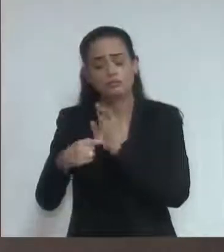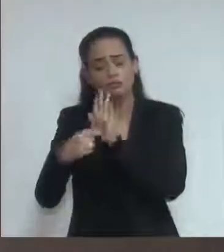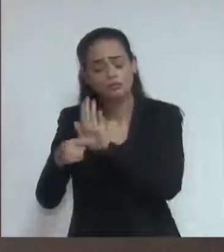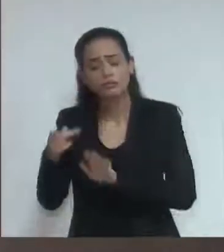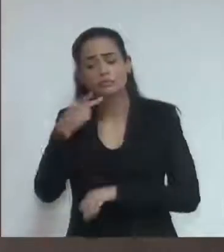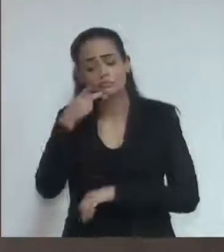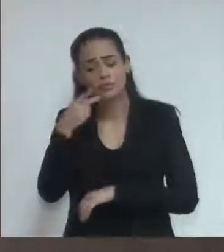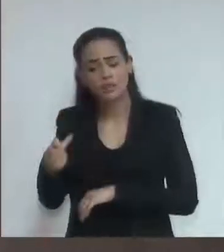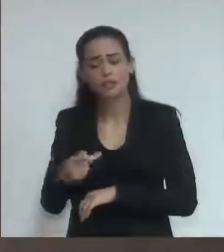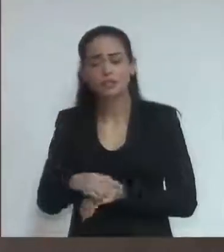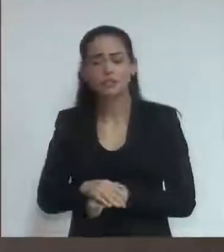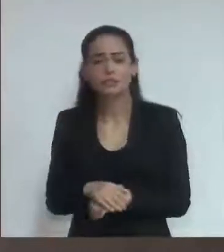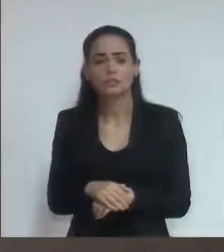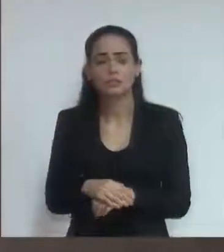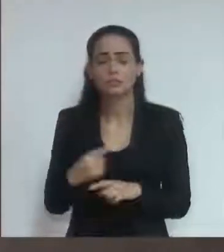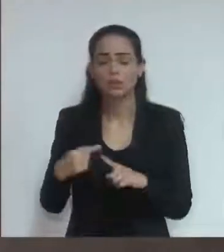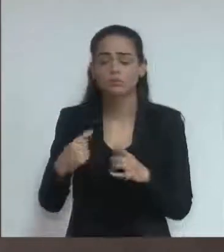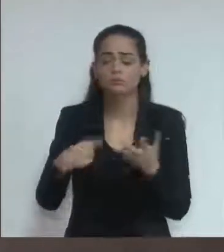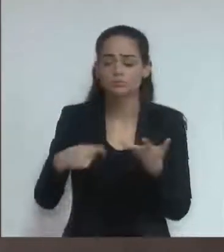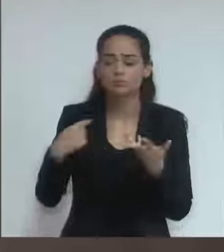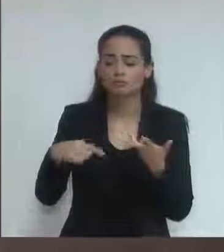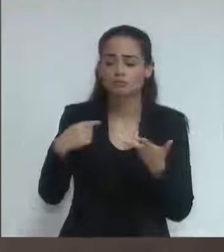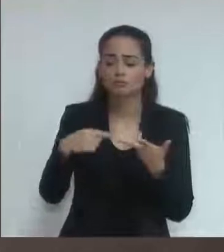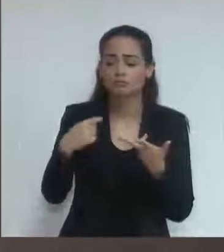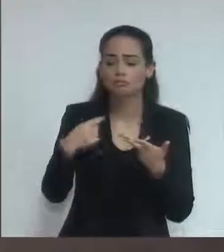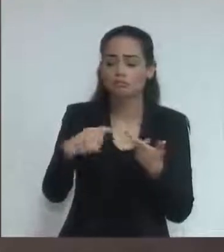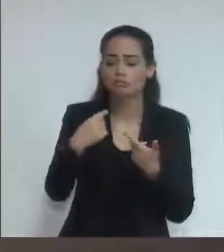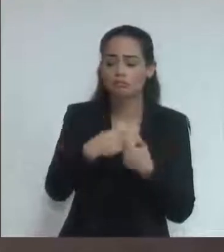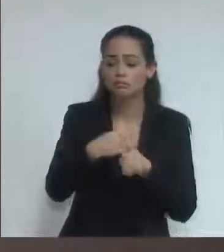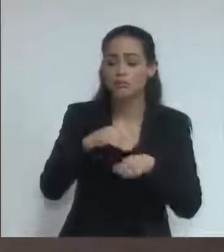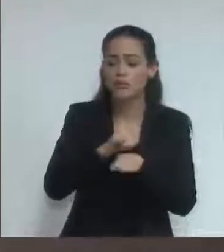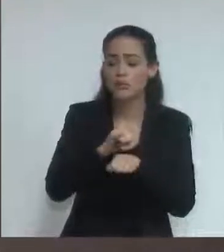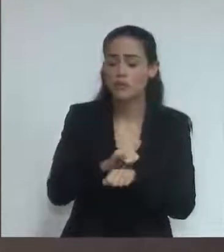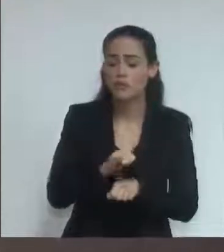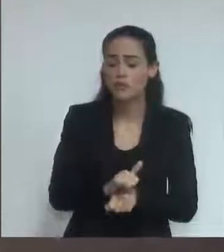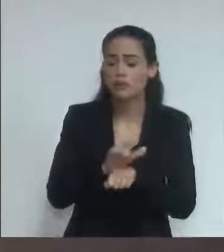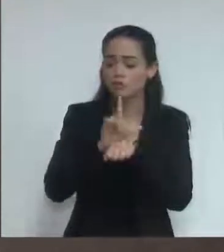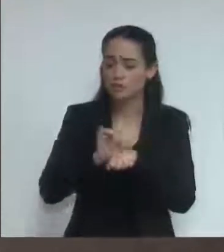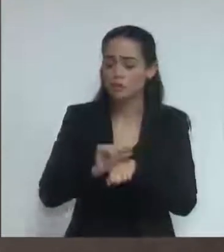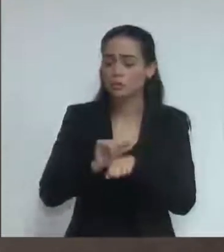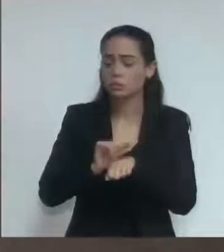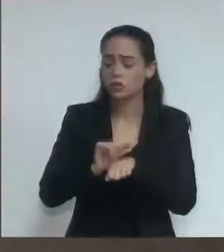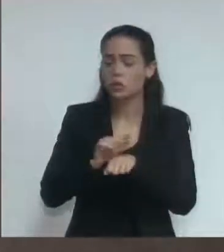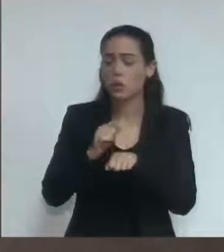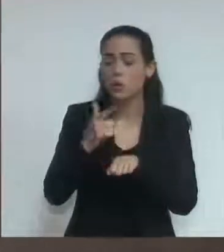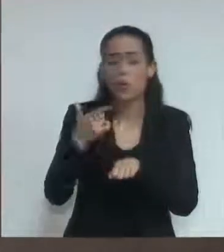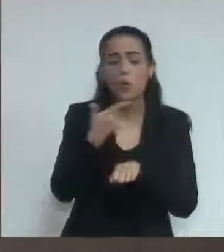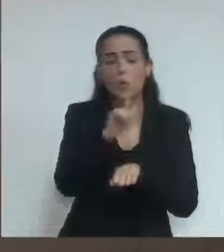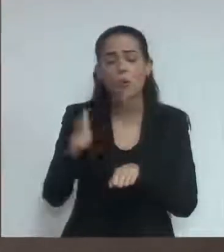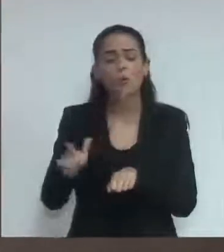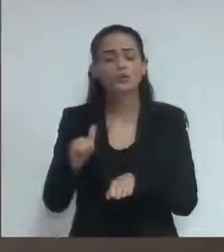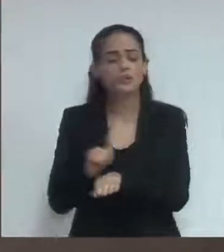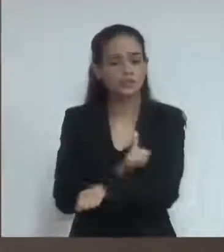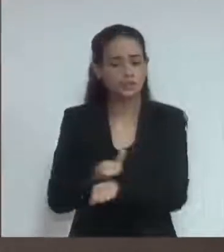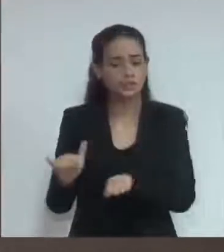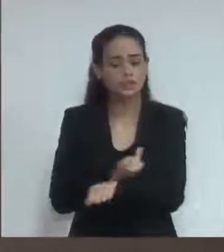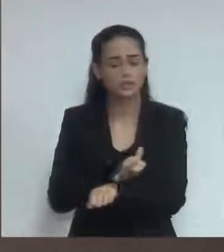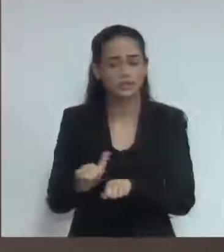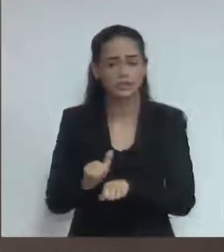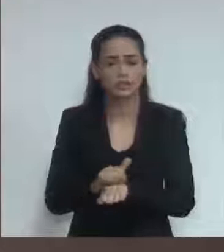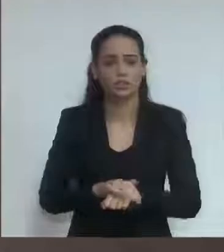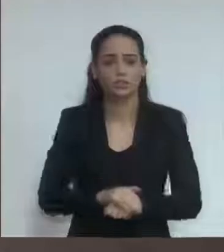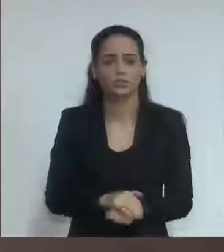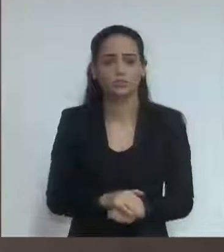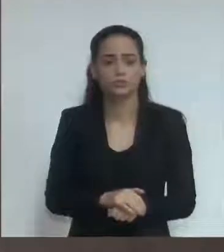outras formas de procurar diminuir o número de atestados. Então como o